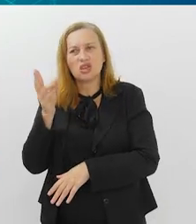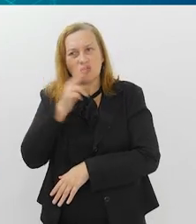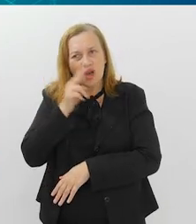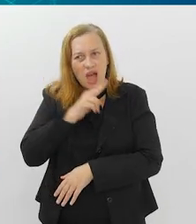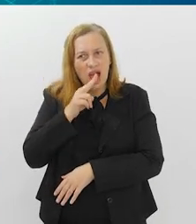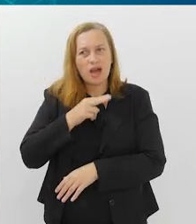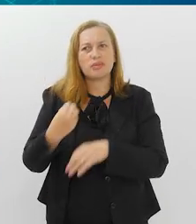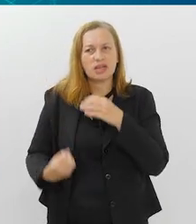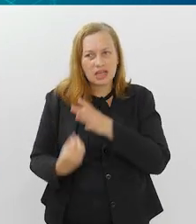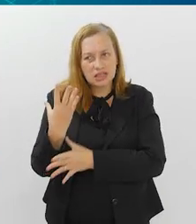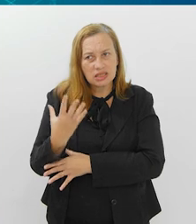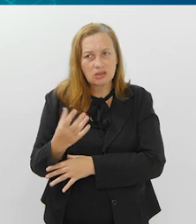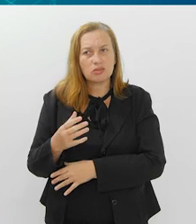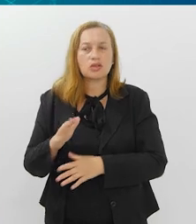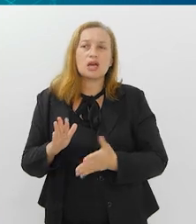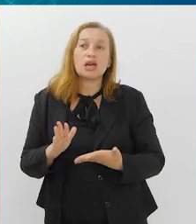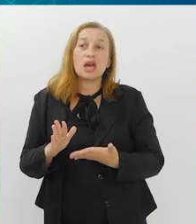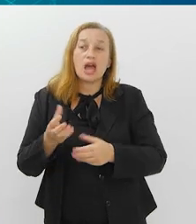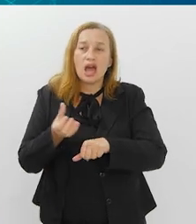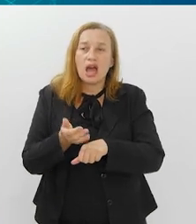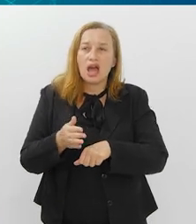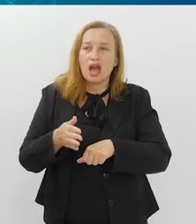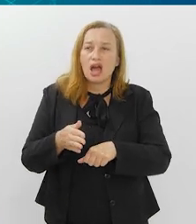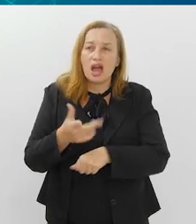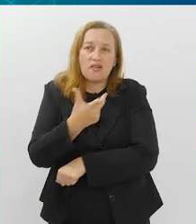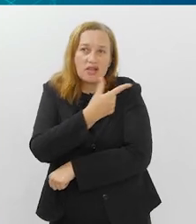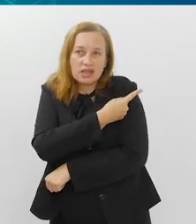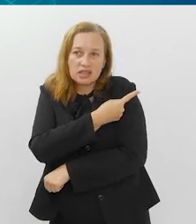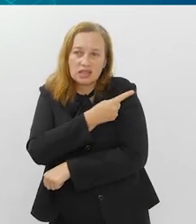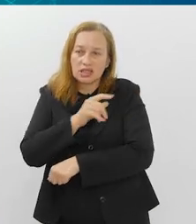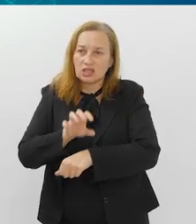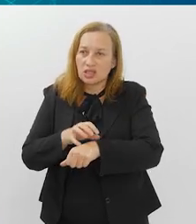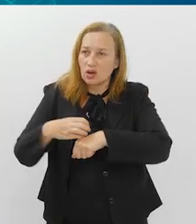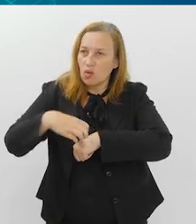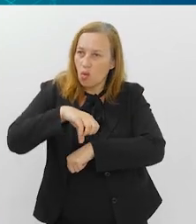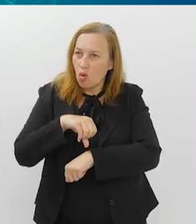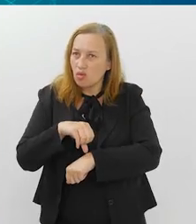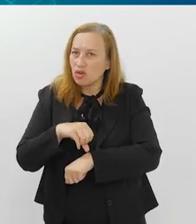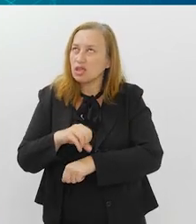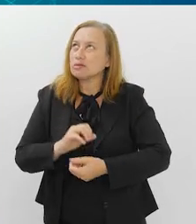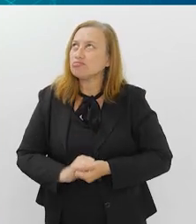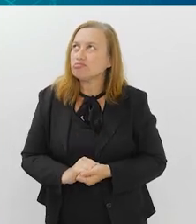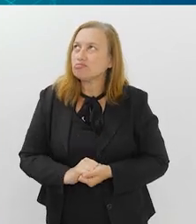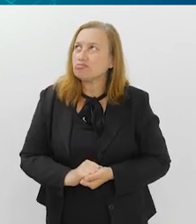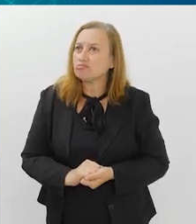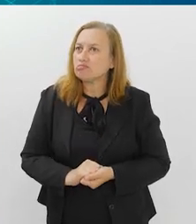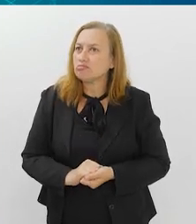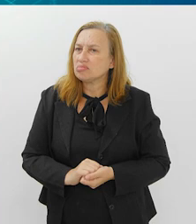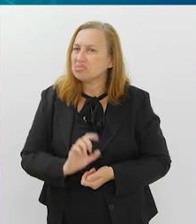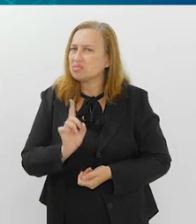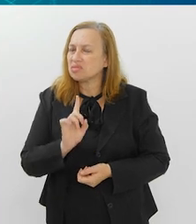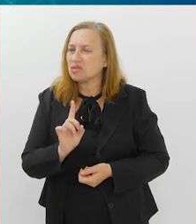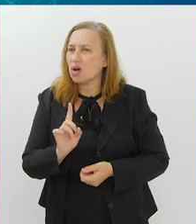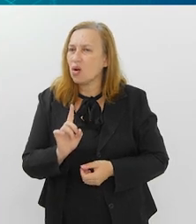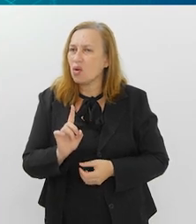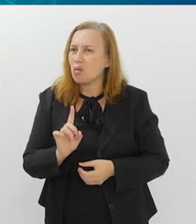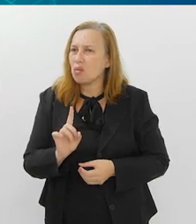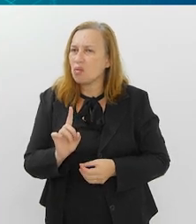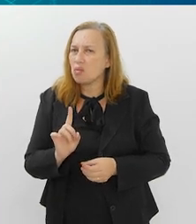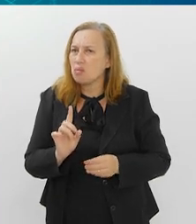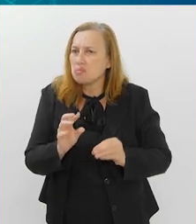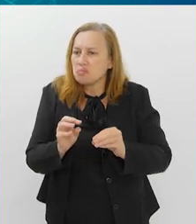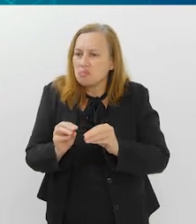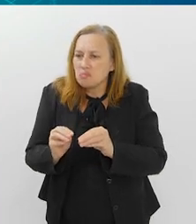tal, é, as vacinas da Covid, por exemplo, elas não pularam, né, a pesquisa,